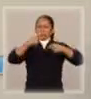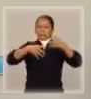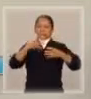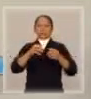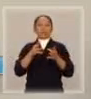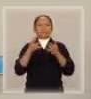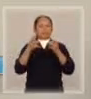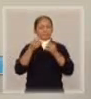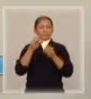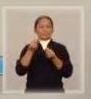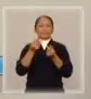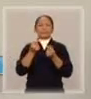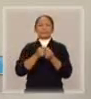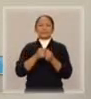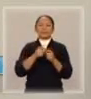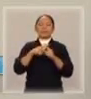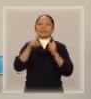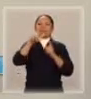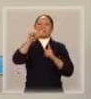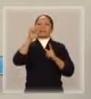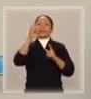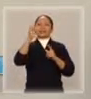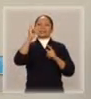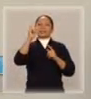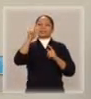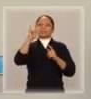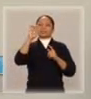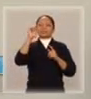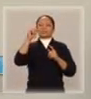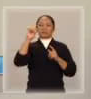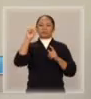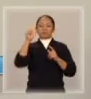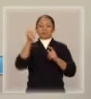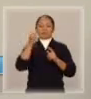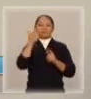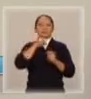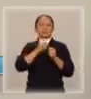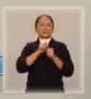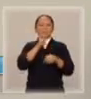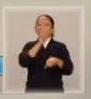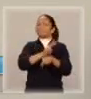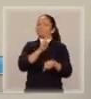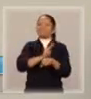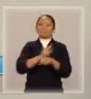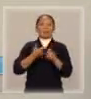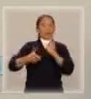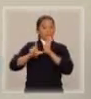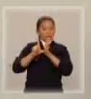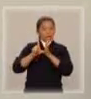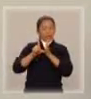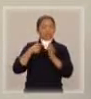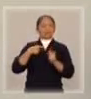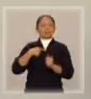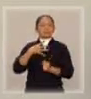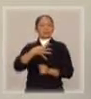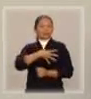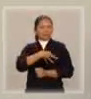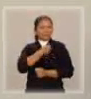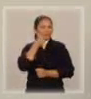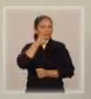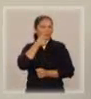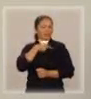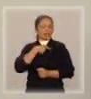litigiosa, eu consegui manter a guarda compartilhada. Ou seja, o vínculo que eu tive com minha filha,